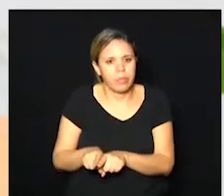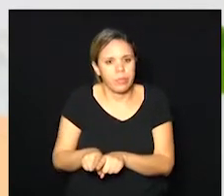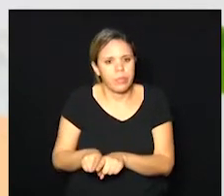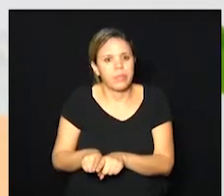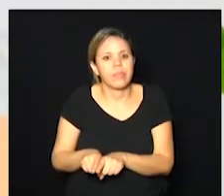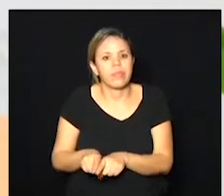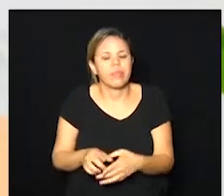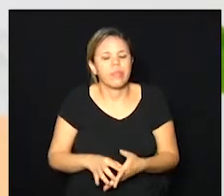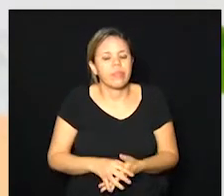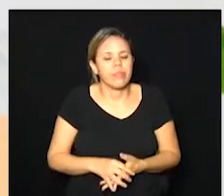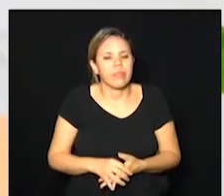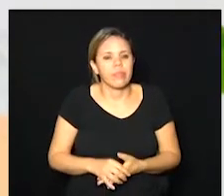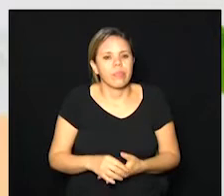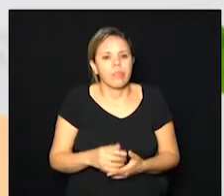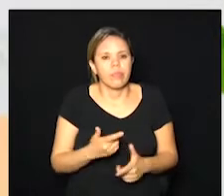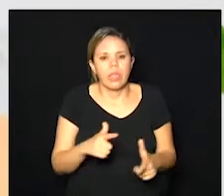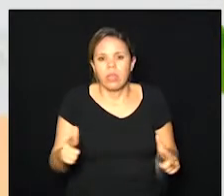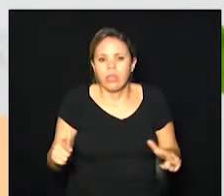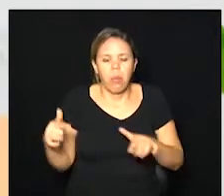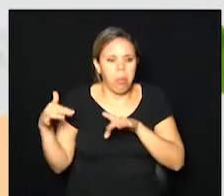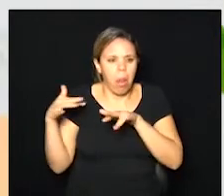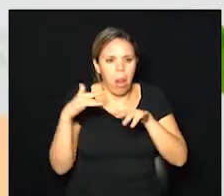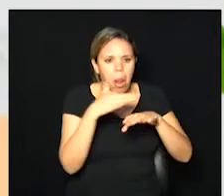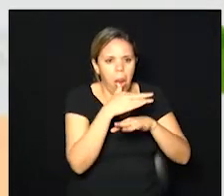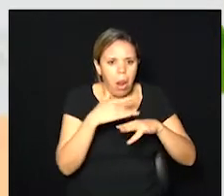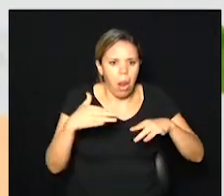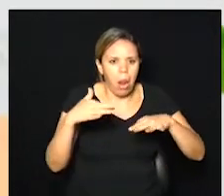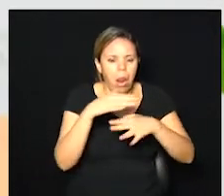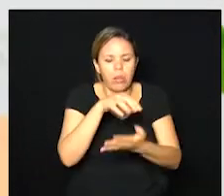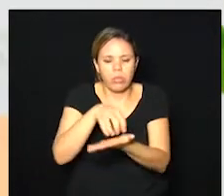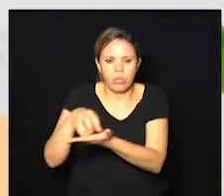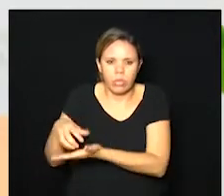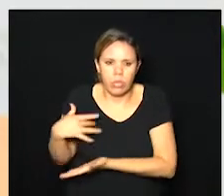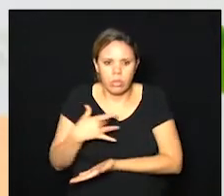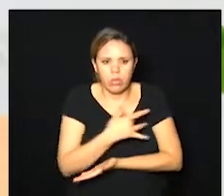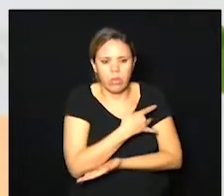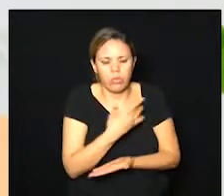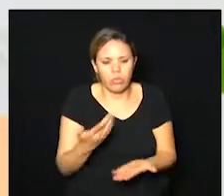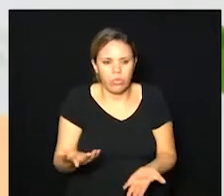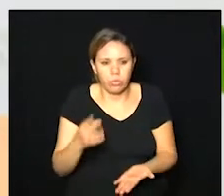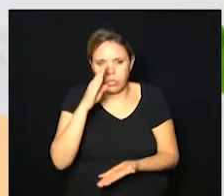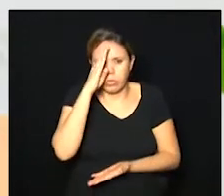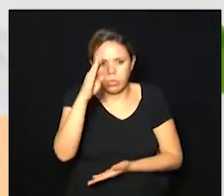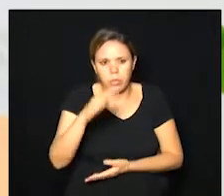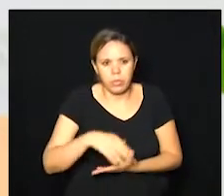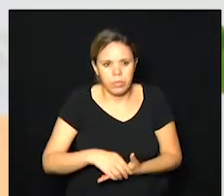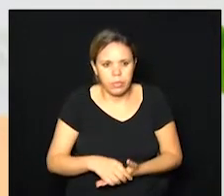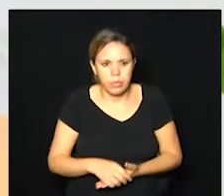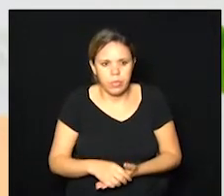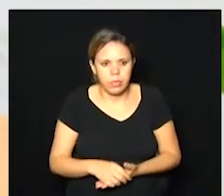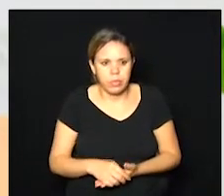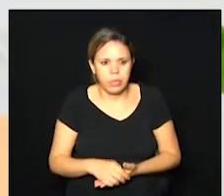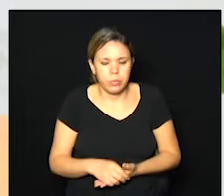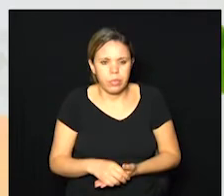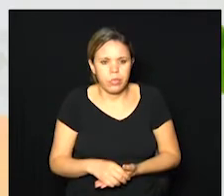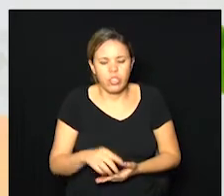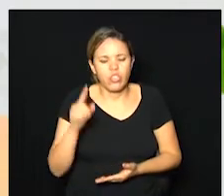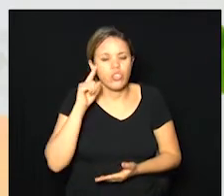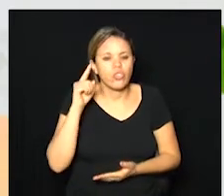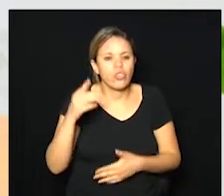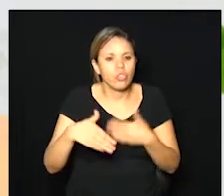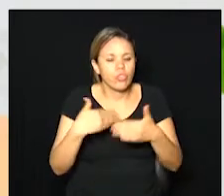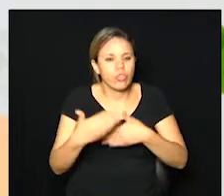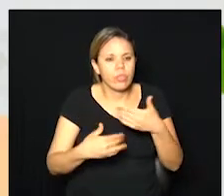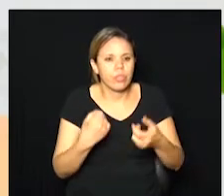não ter a aglomeração nos centros de saúde principalmente em dias aí